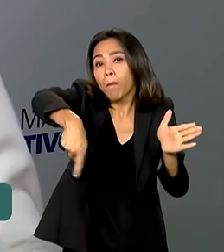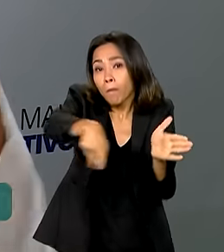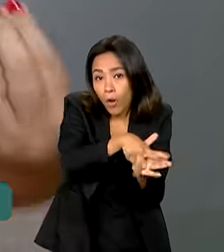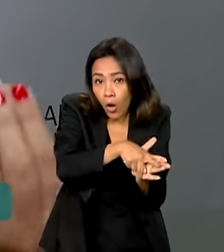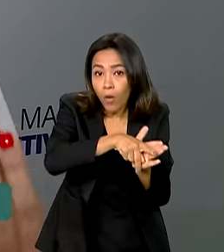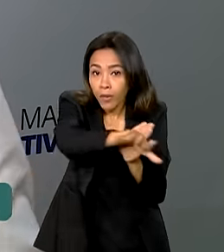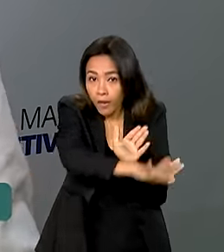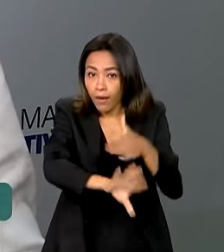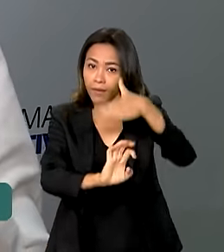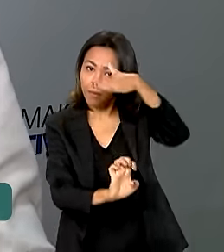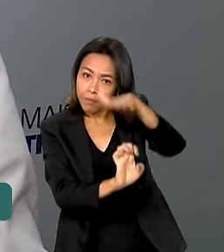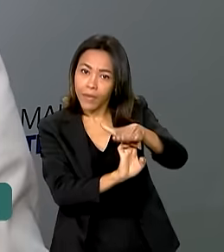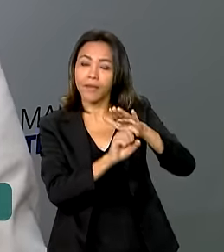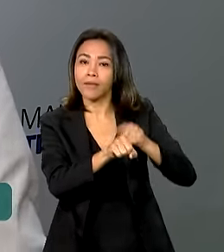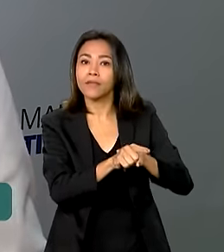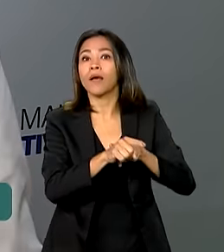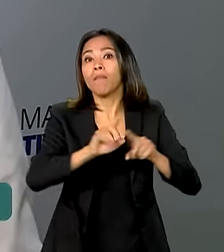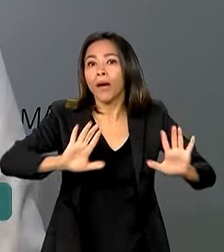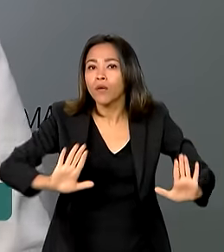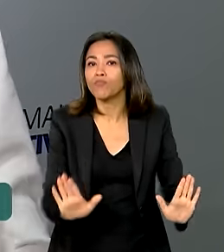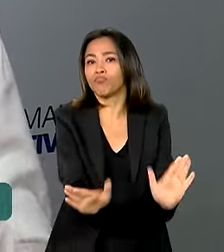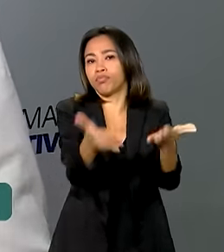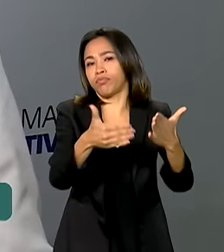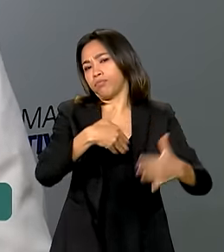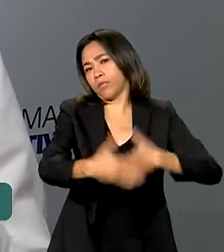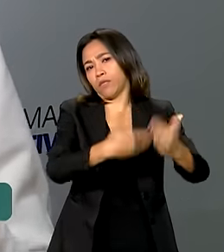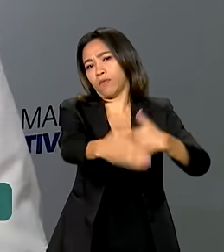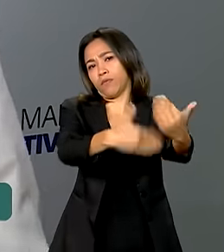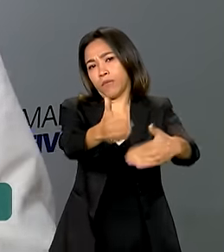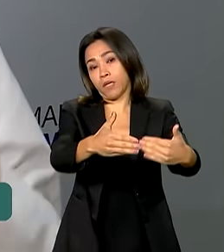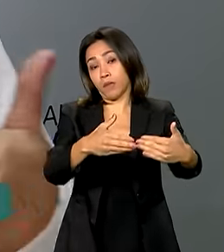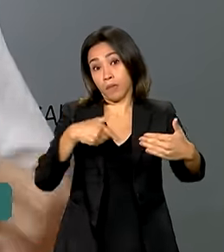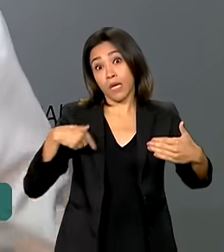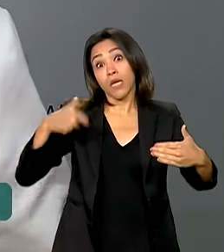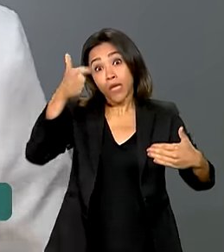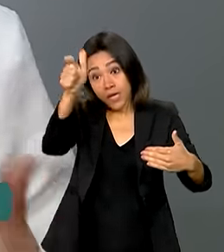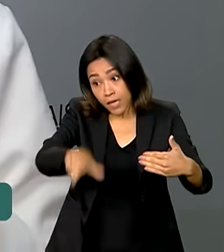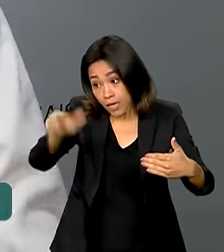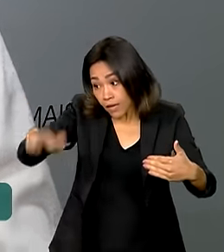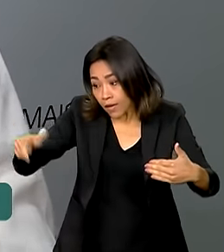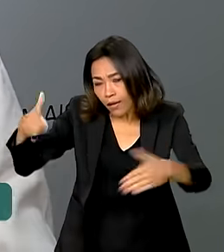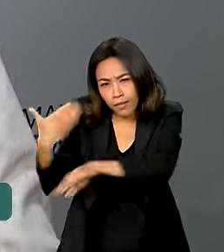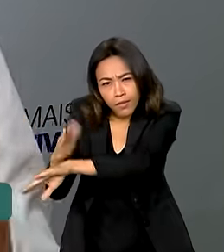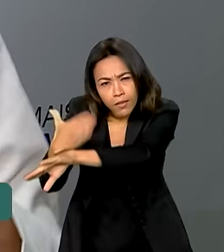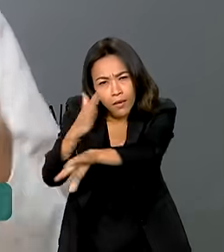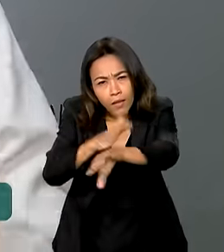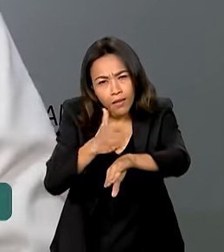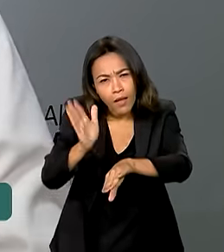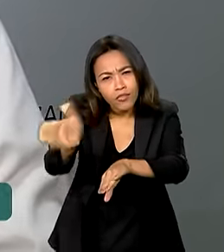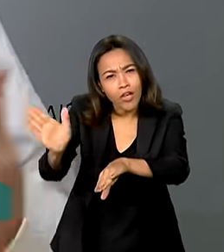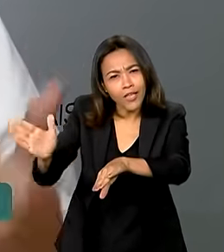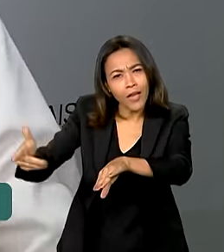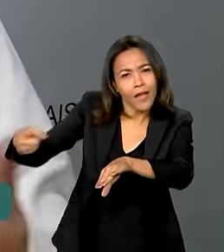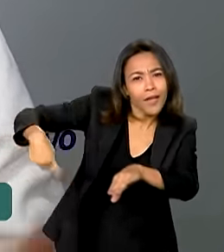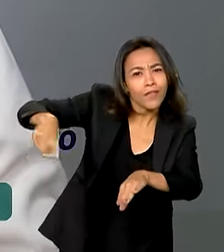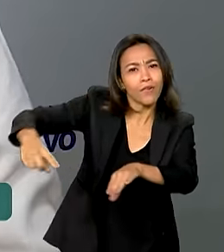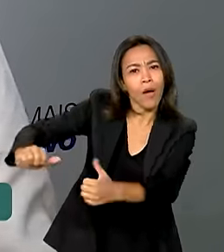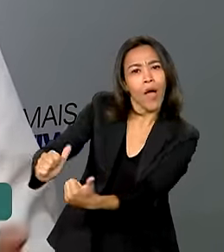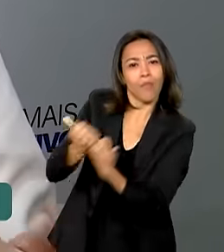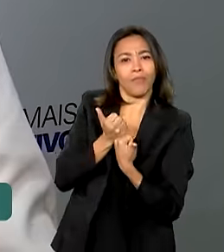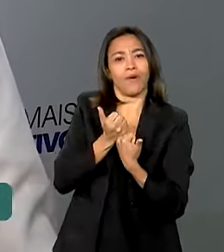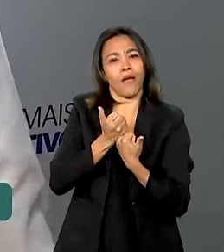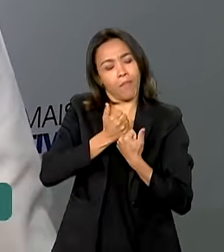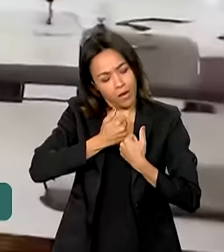potencializar o que é a sua produtividade. E depois, os seus colaboradores já treinados, já mapeados, eles serão braços para que isso